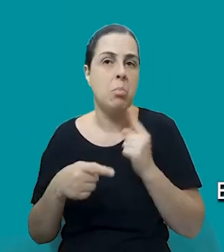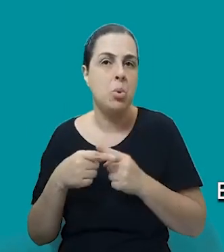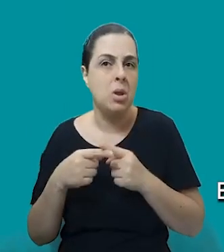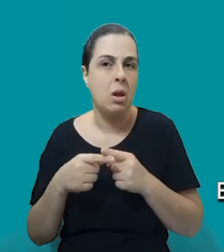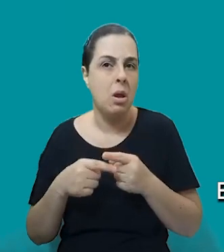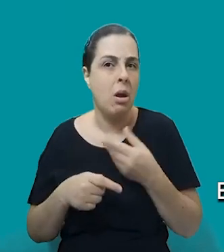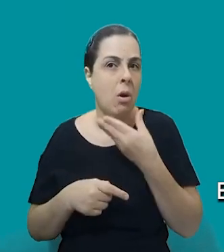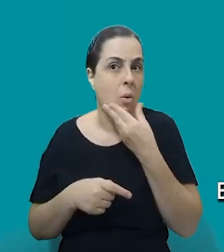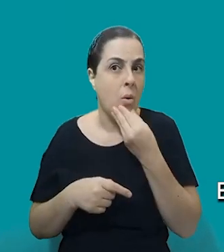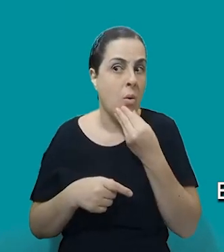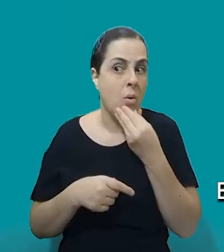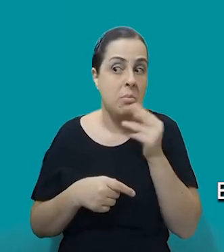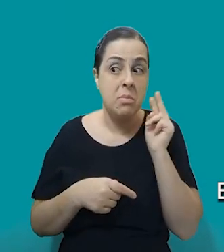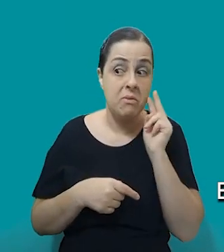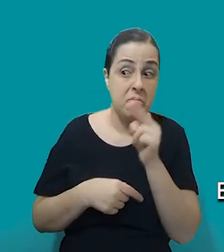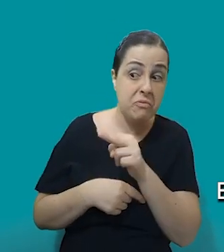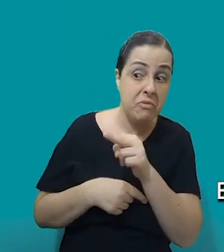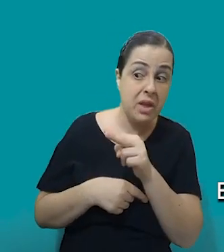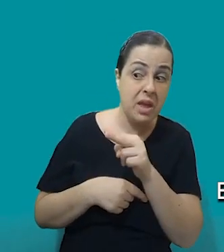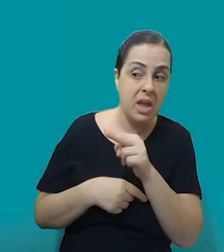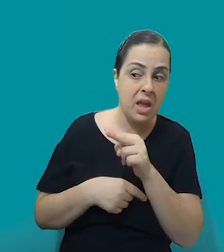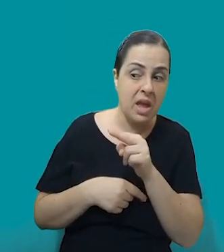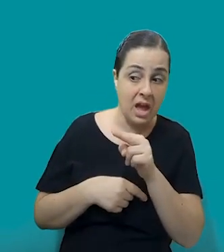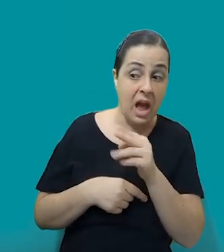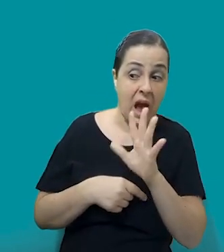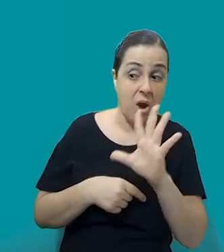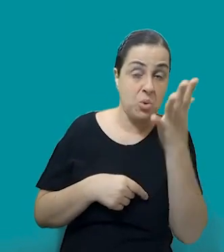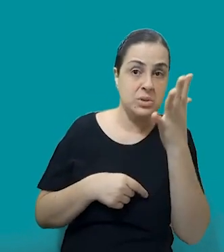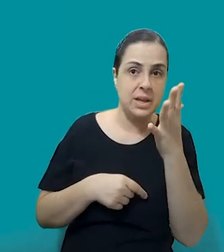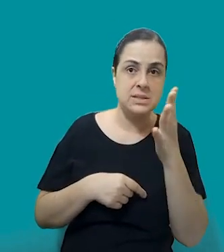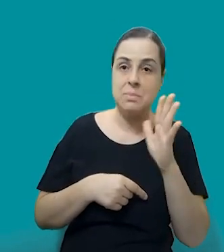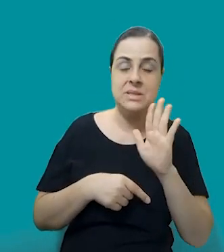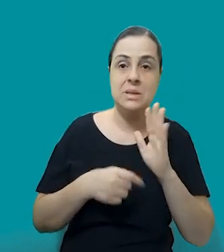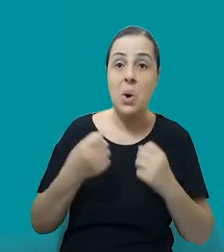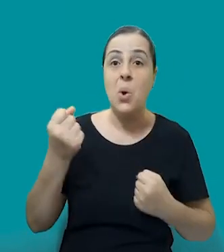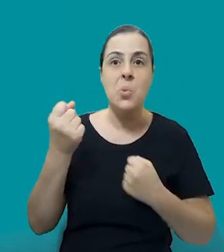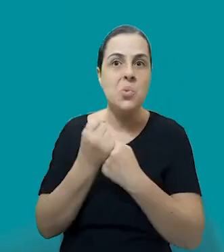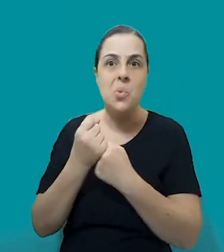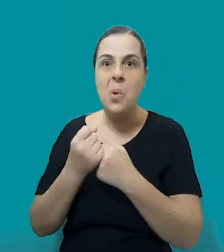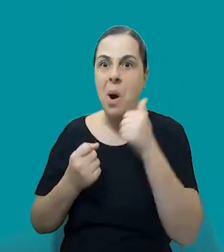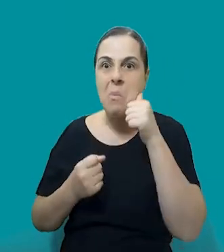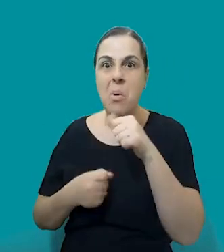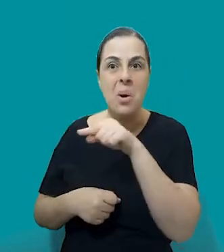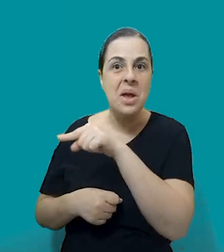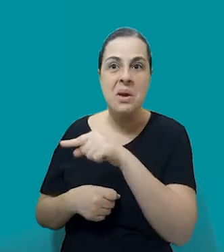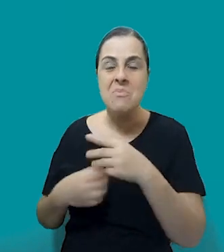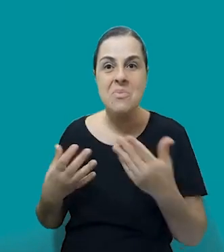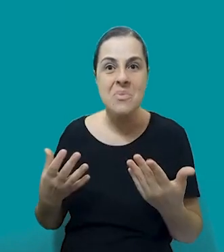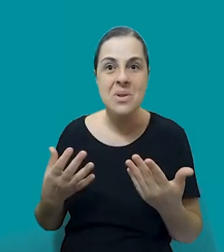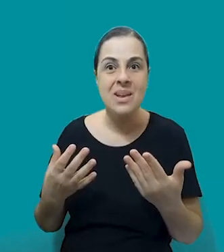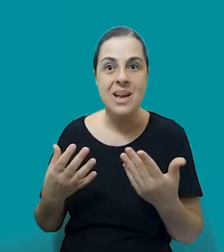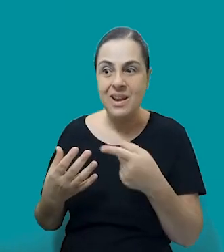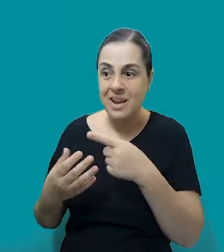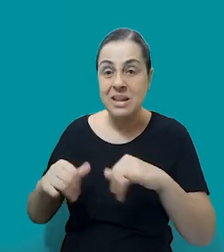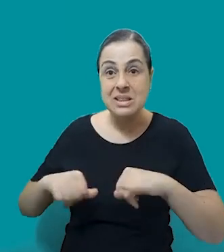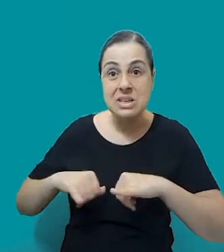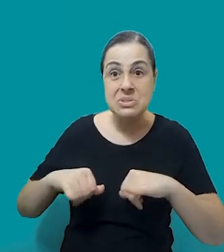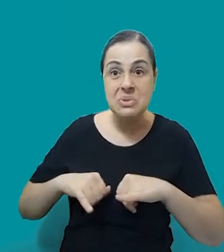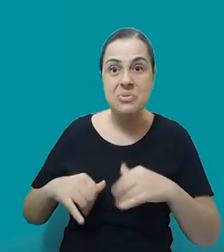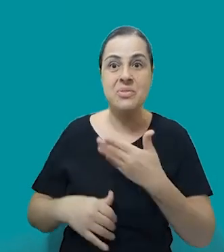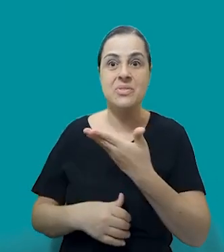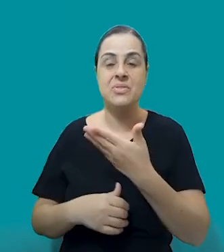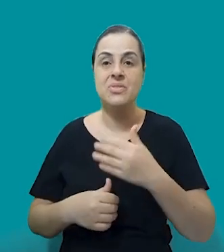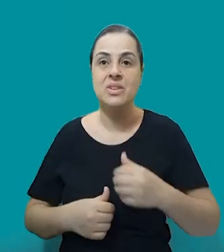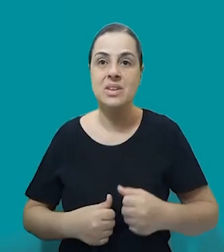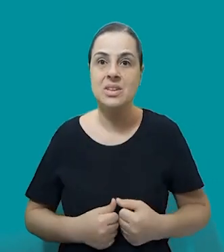e eles não vão em favor da vítima. E isso, para mim, uma das coisas que mais me dói. Saber que alguém